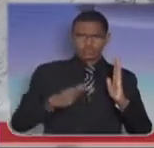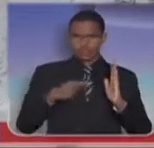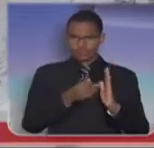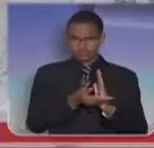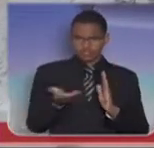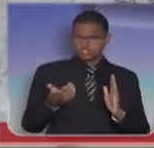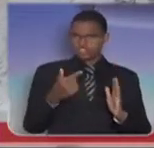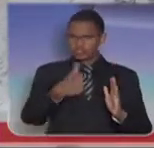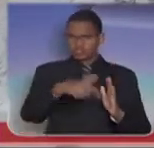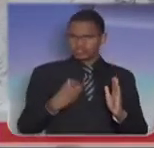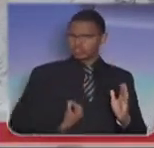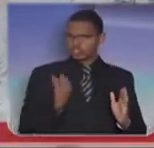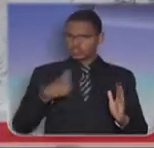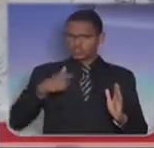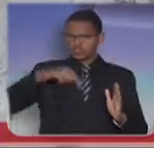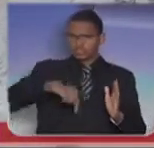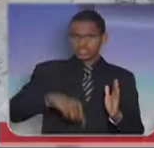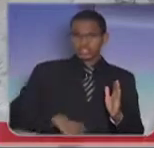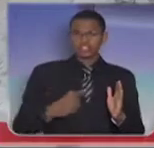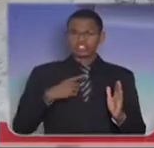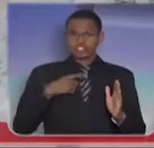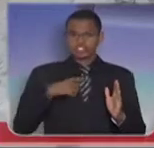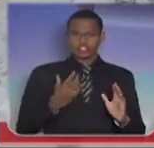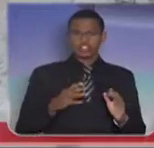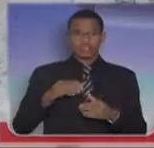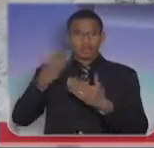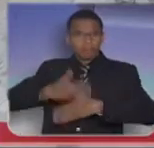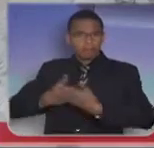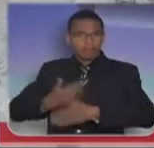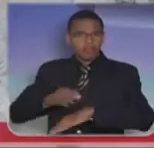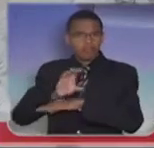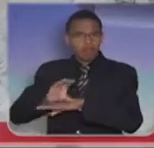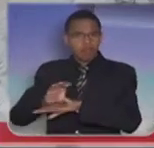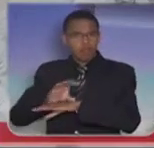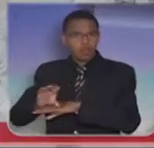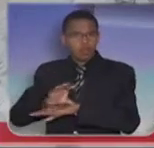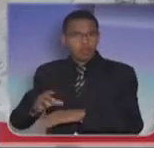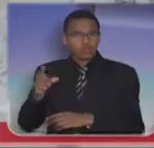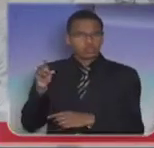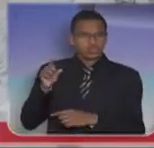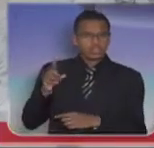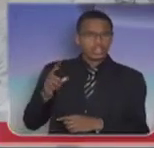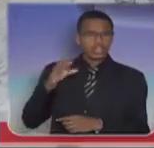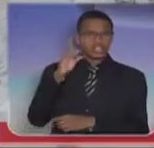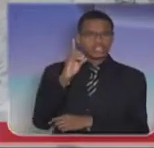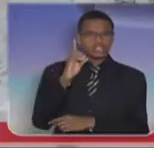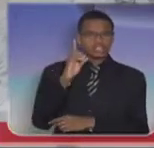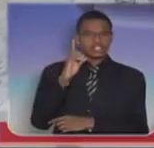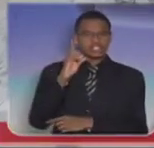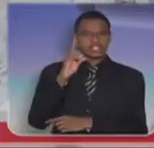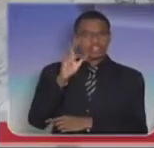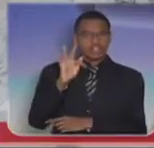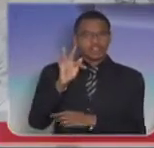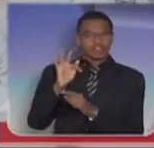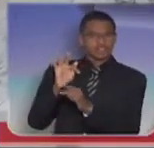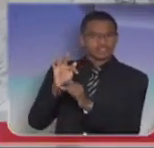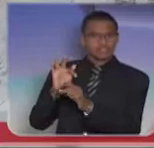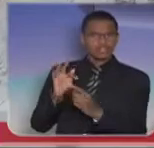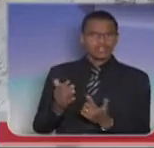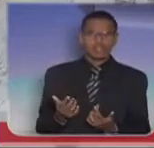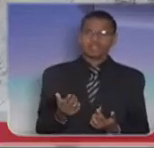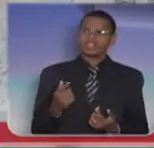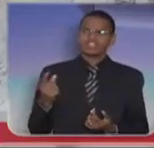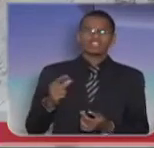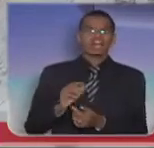estavam aqui, a grande maioria não estava presente, num concurso que foi aberto no Distrito Federal para soldado músico. Os senhores sabem qual o